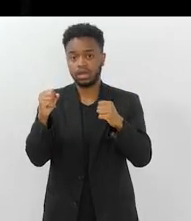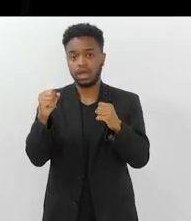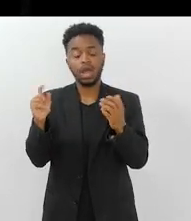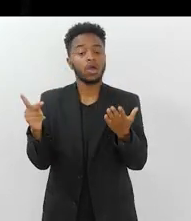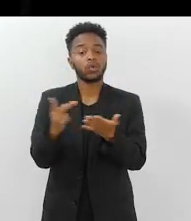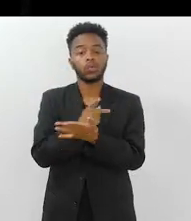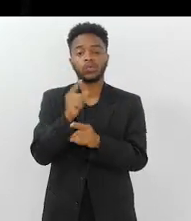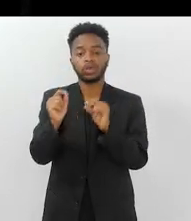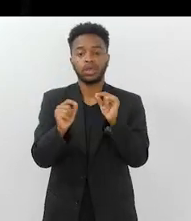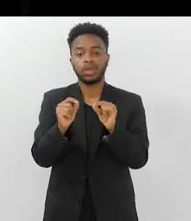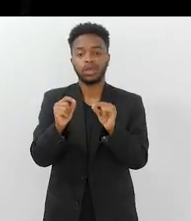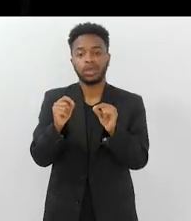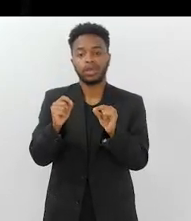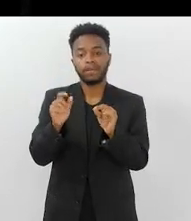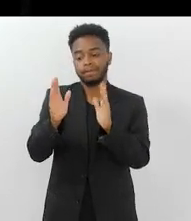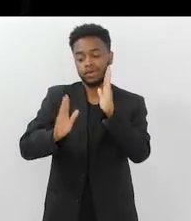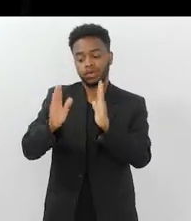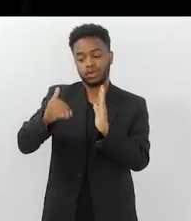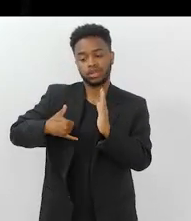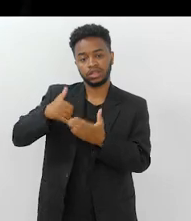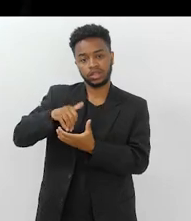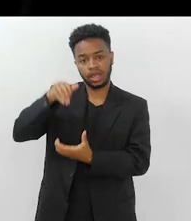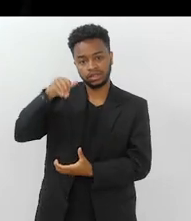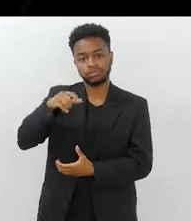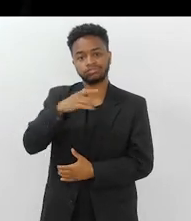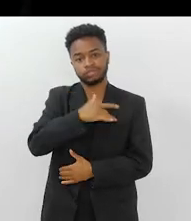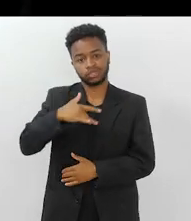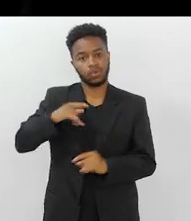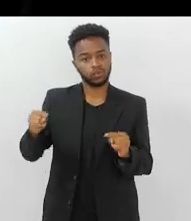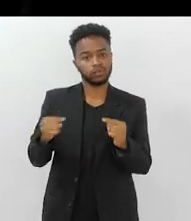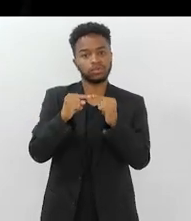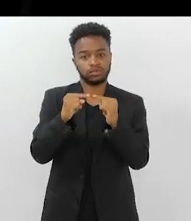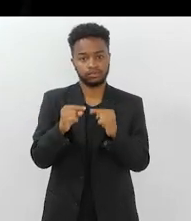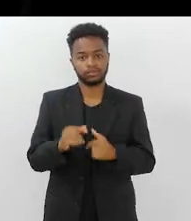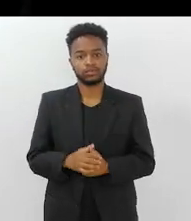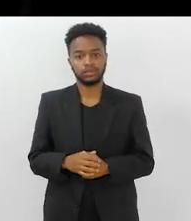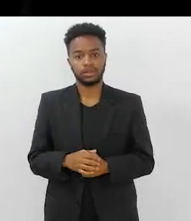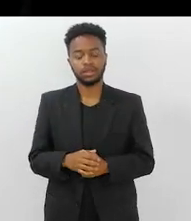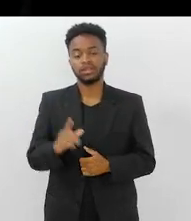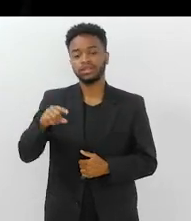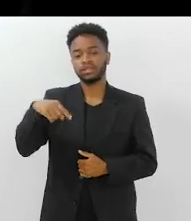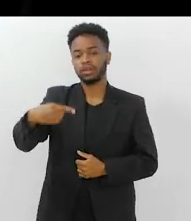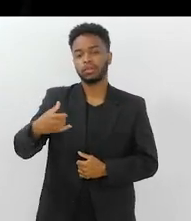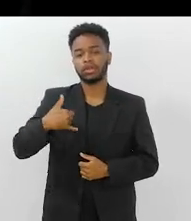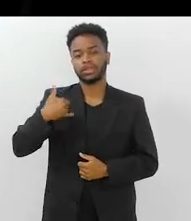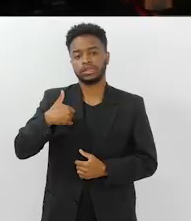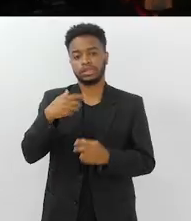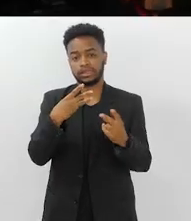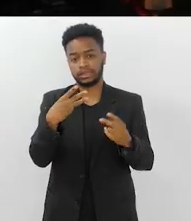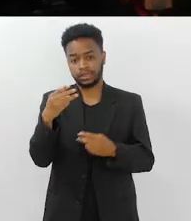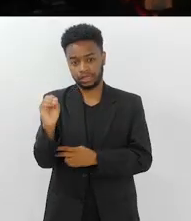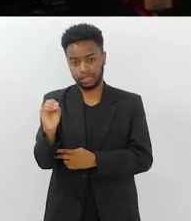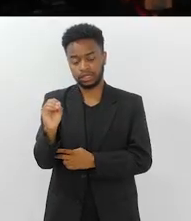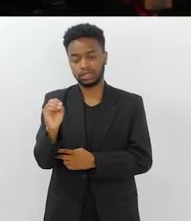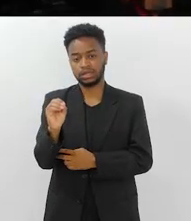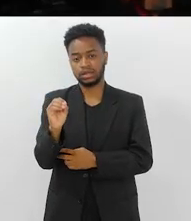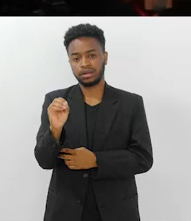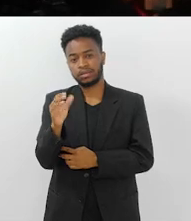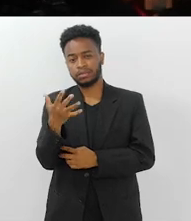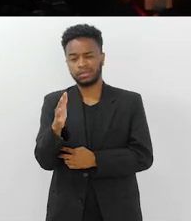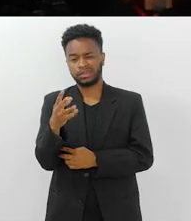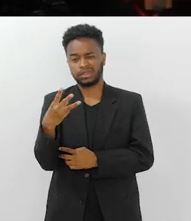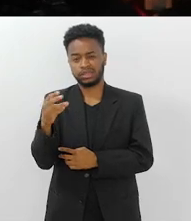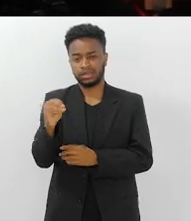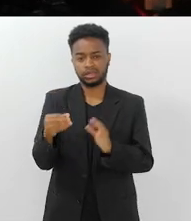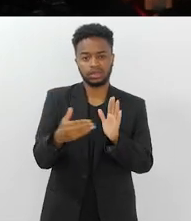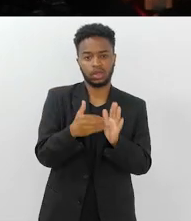tendem a ter uma terceira idade mais saudável, né, a partir dos 30 anos, a gente perde, em média, dos 30